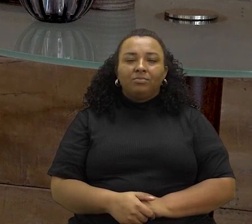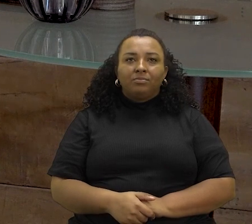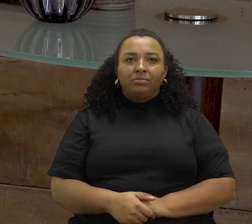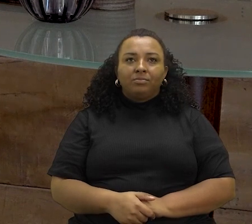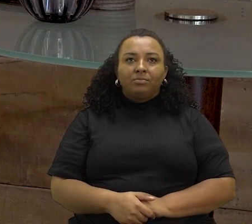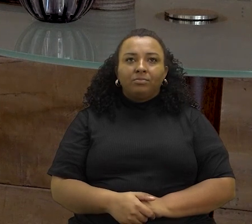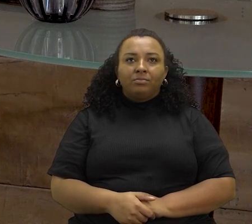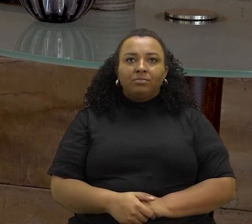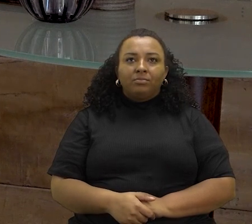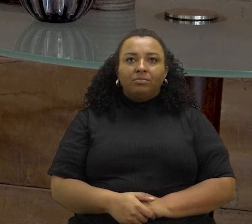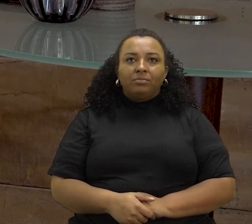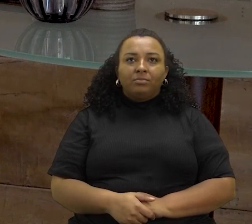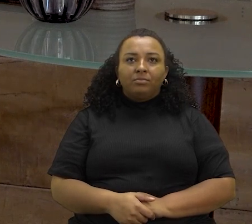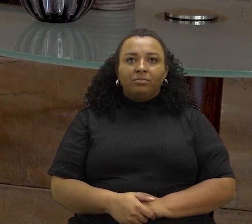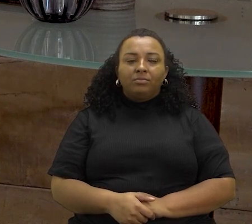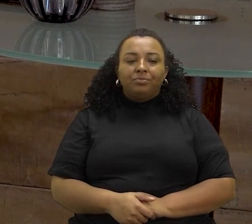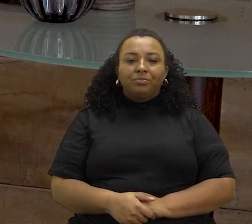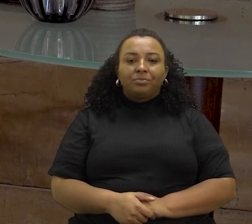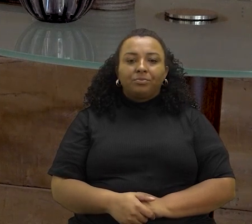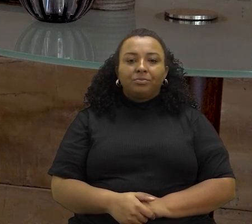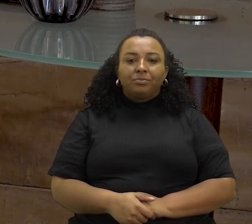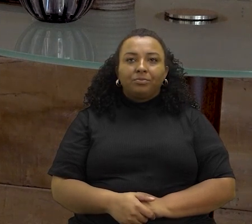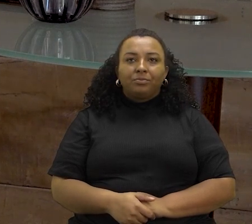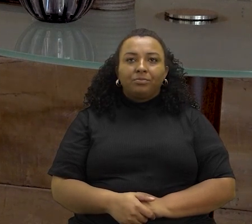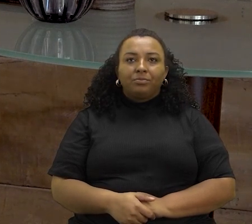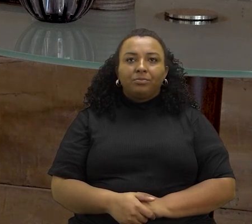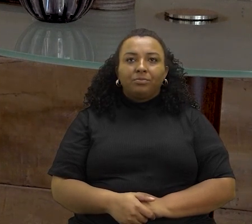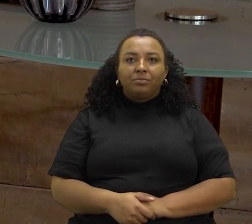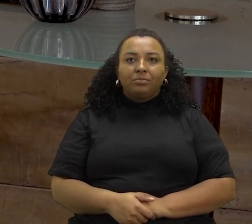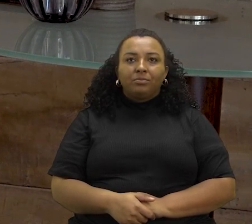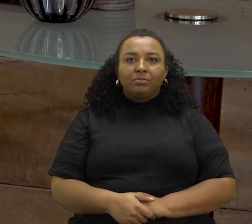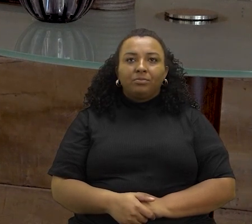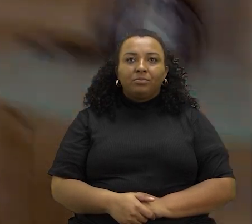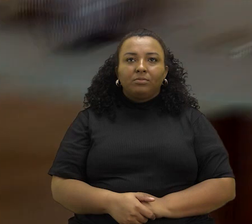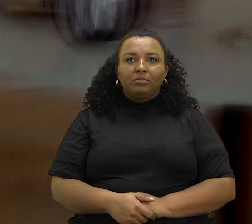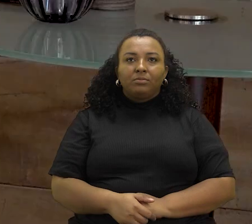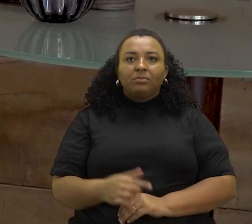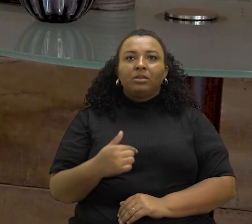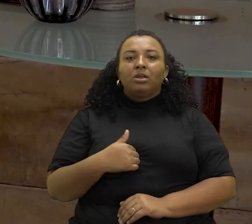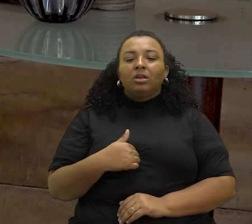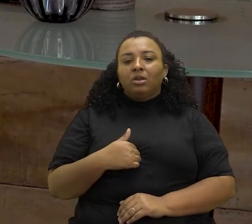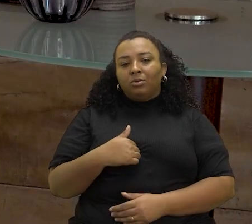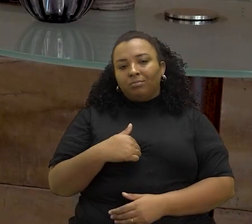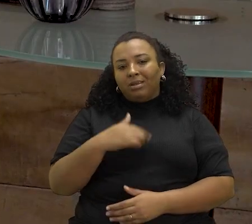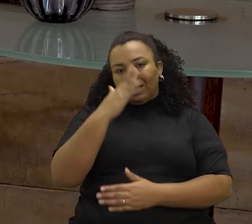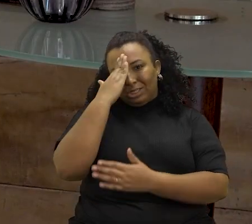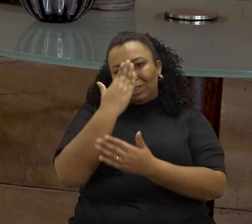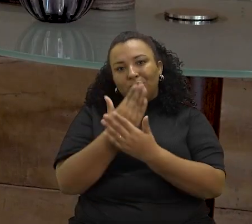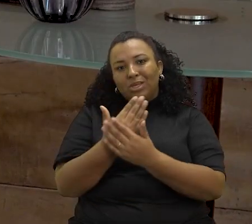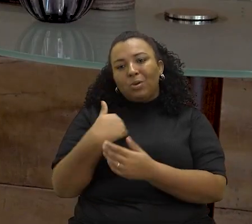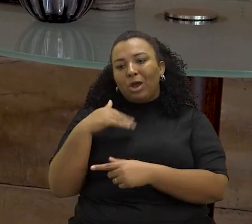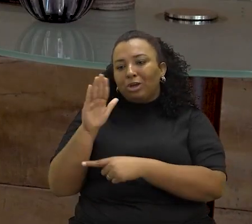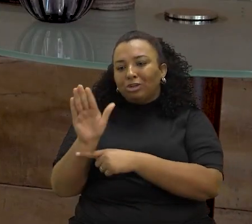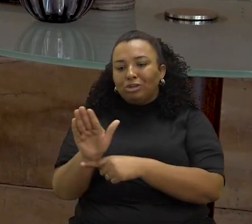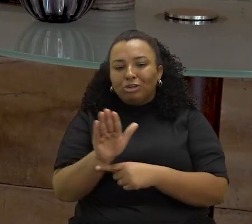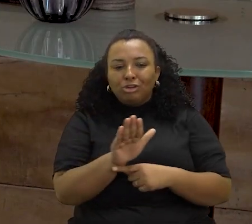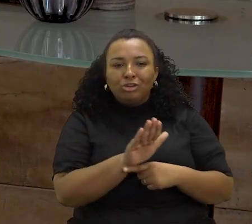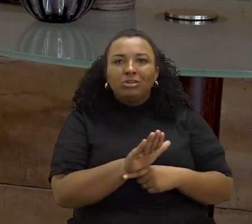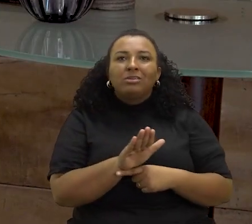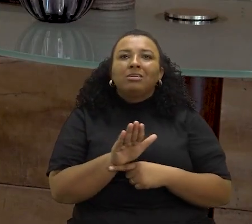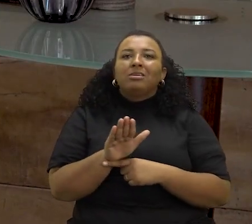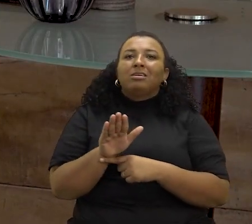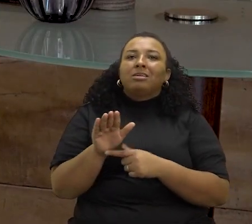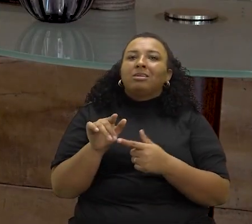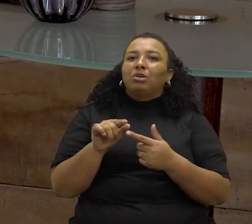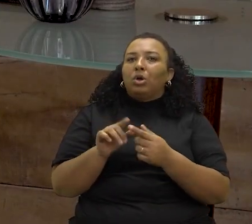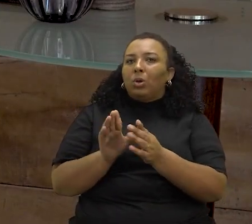sou muito pesativa, ajudo dos